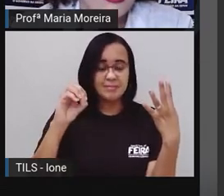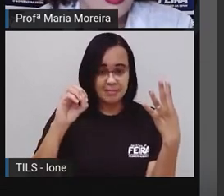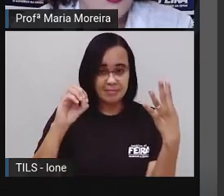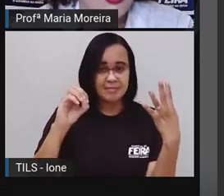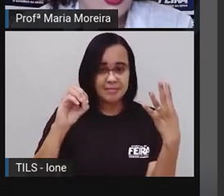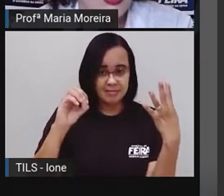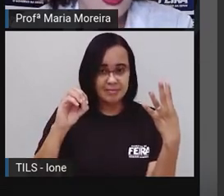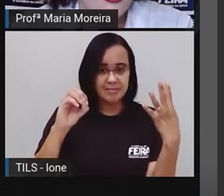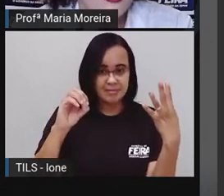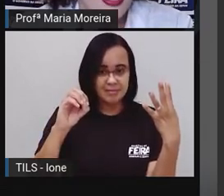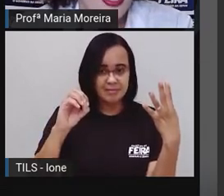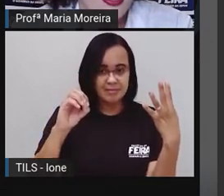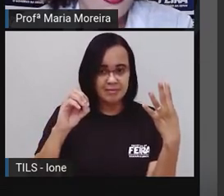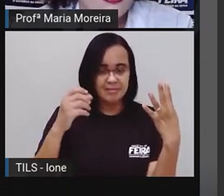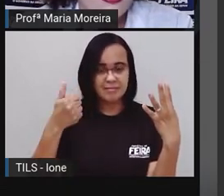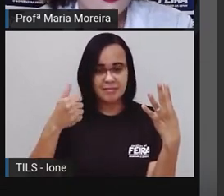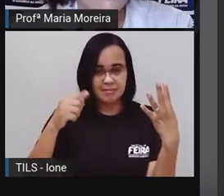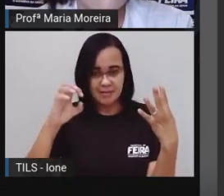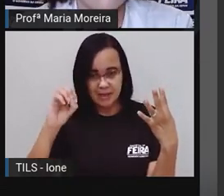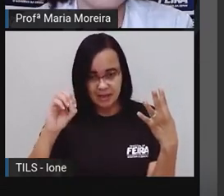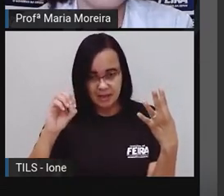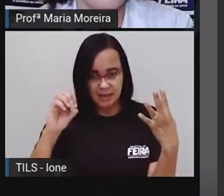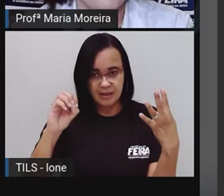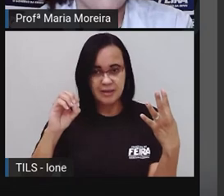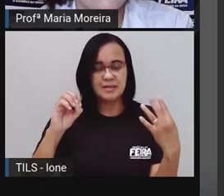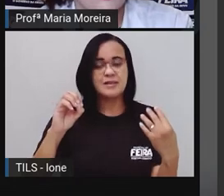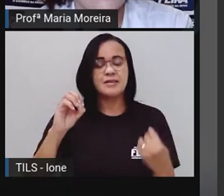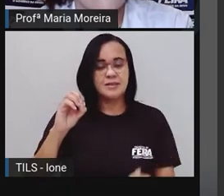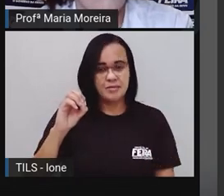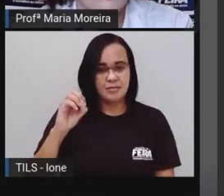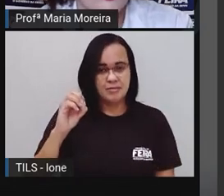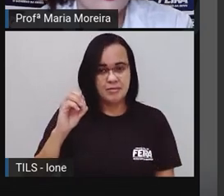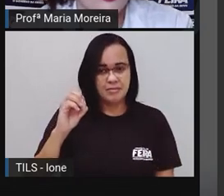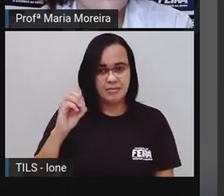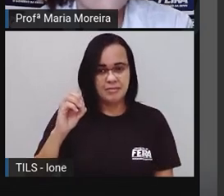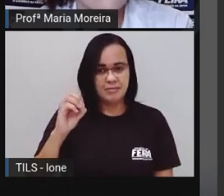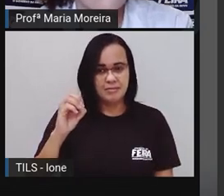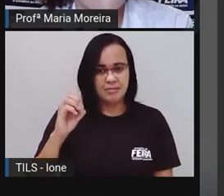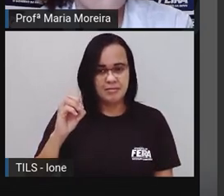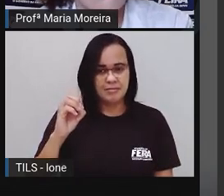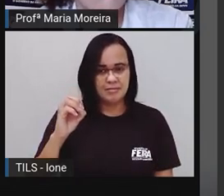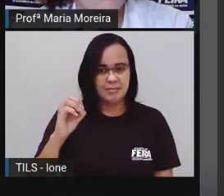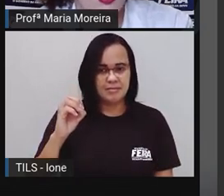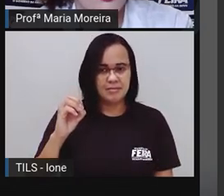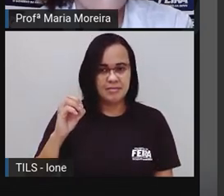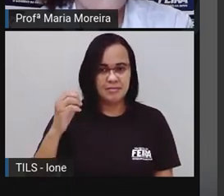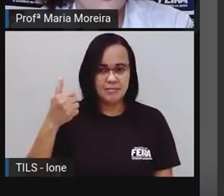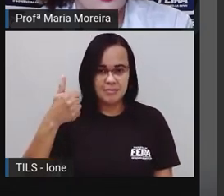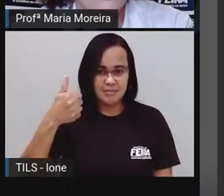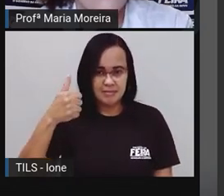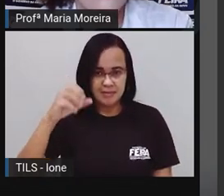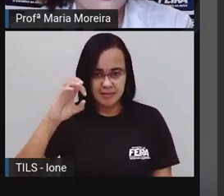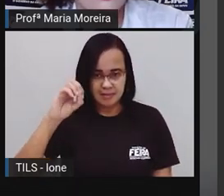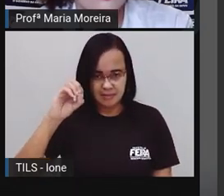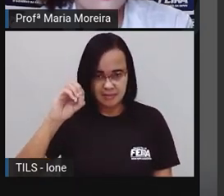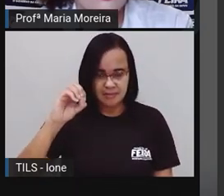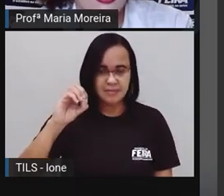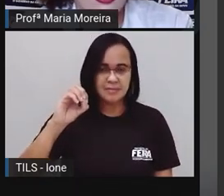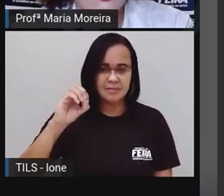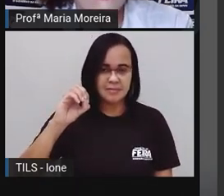Quatro vezes. Então, eu posso colocar aqui dez, né, a primeira dezena. São quantas dezenas? ó, quatro, mais